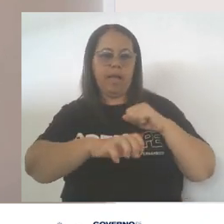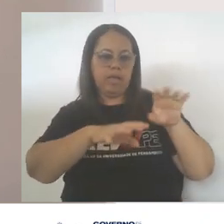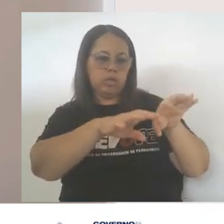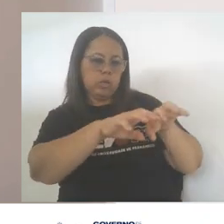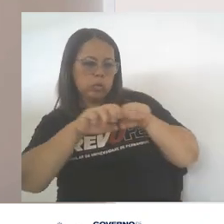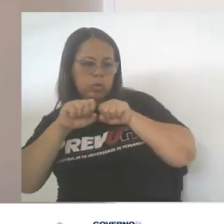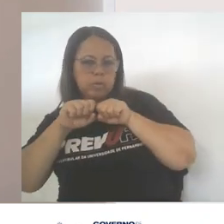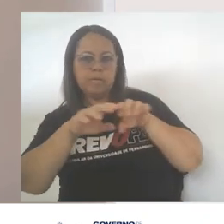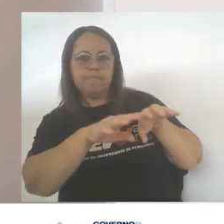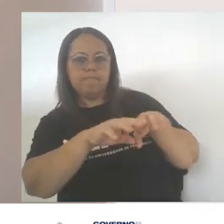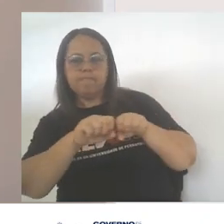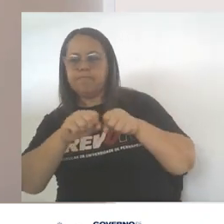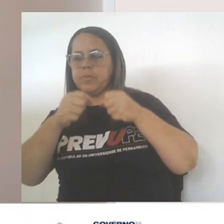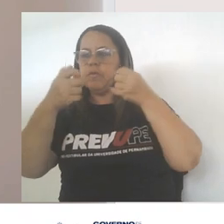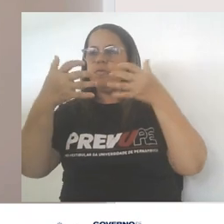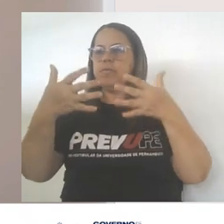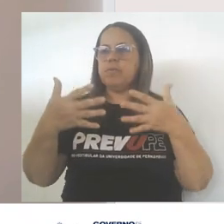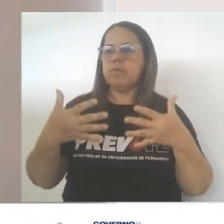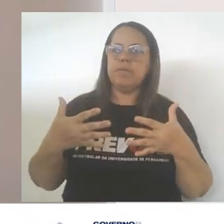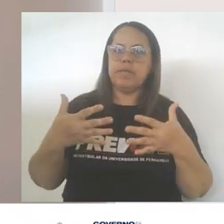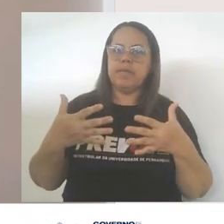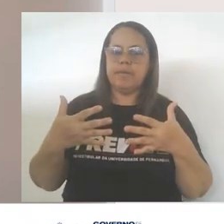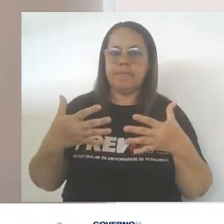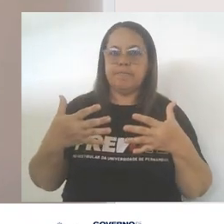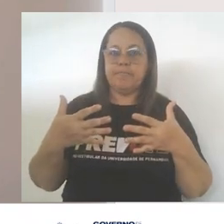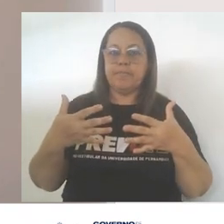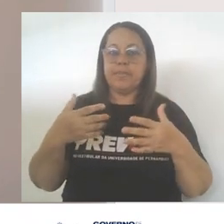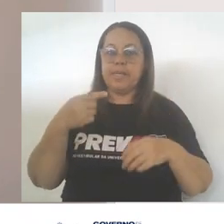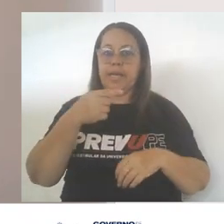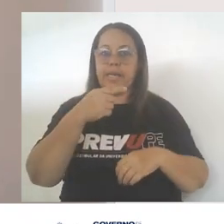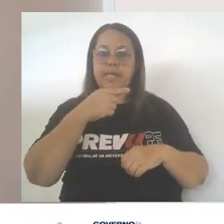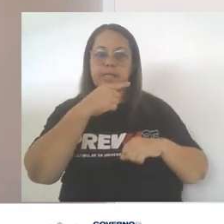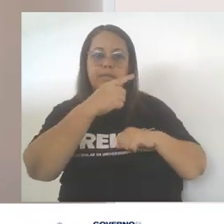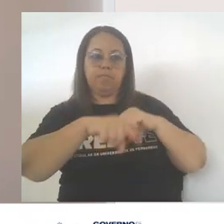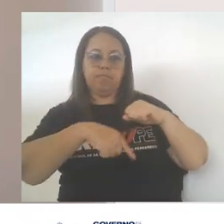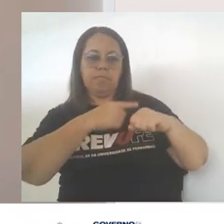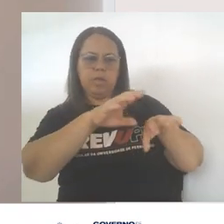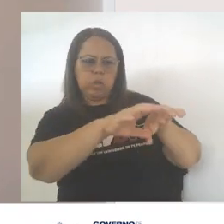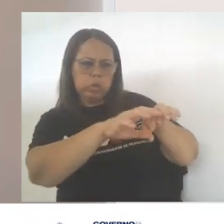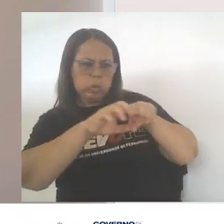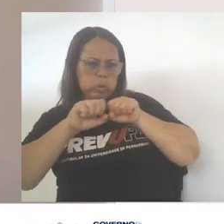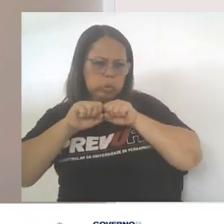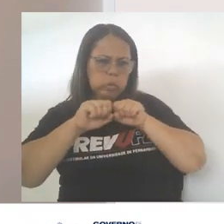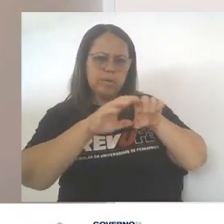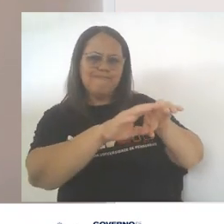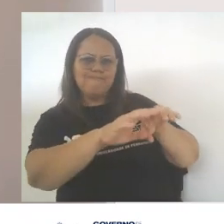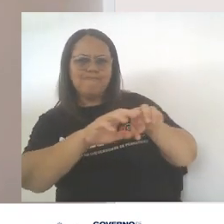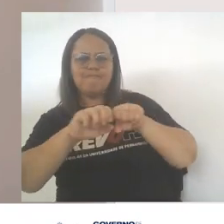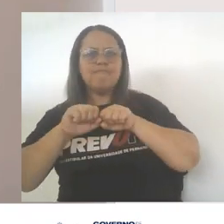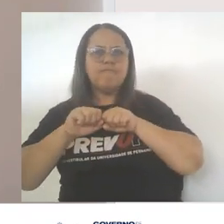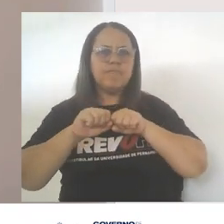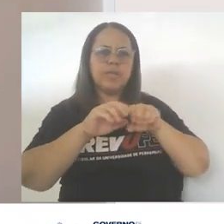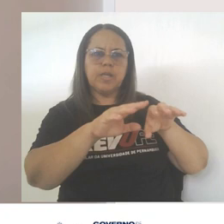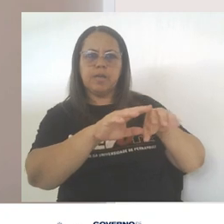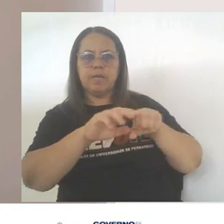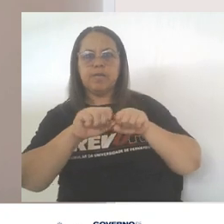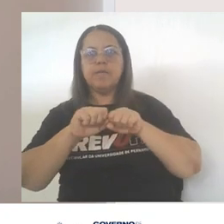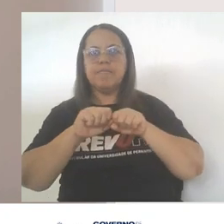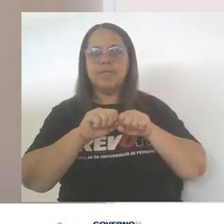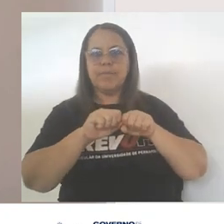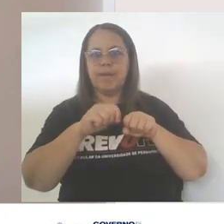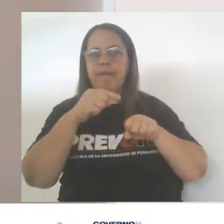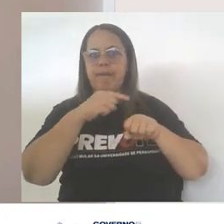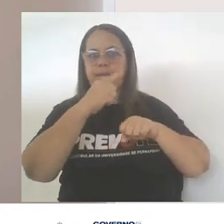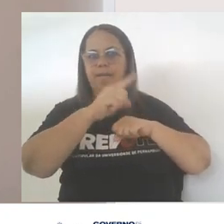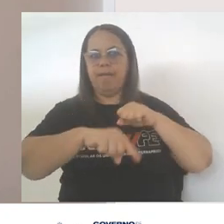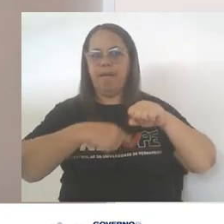vamos começar por esse conceito. A eletronegatividade é uma propriedade dos átomos que mede sua atração